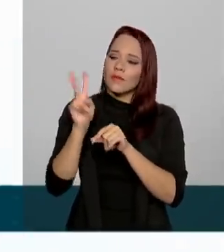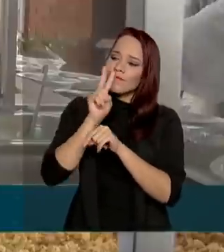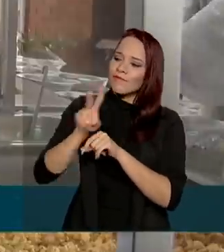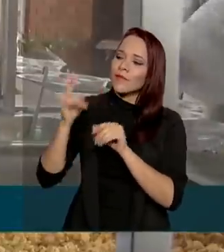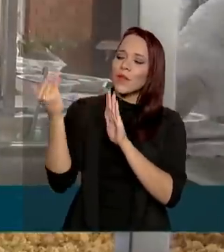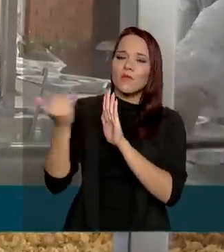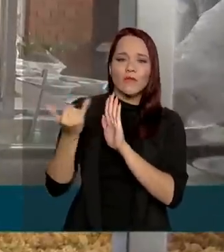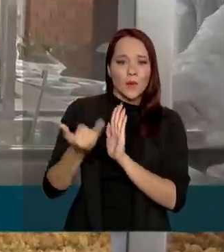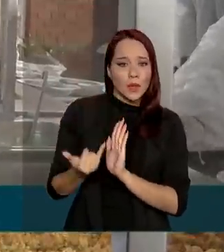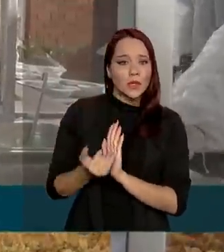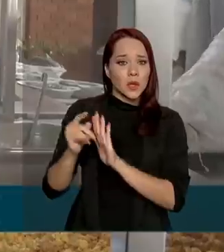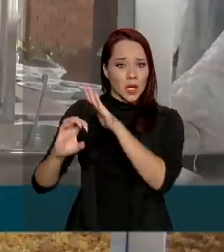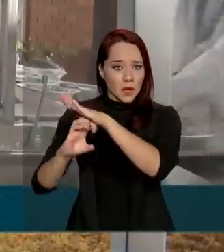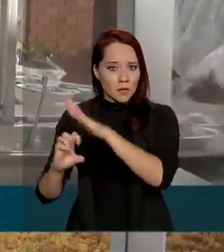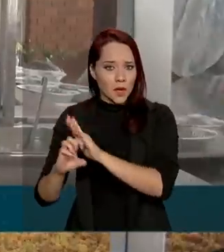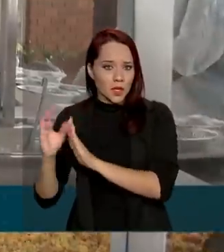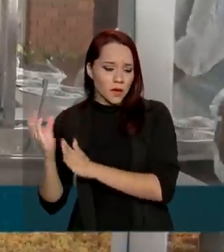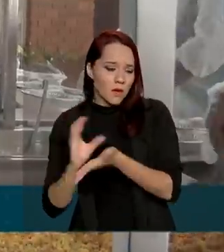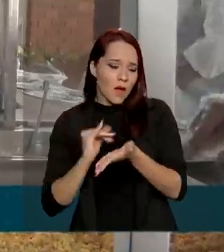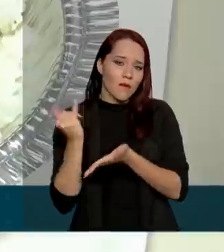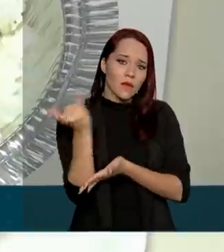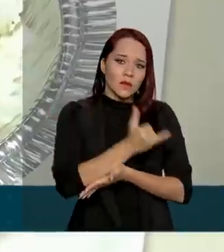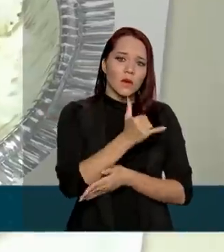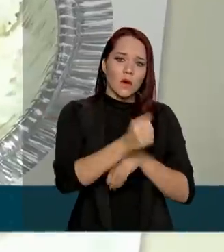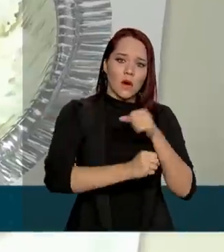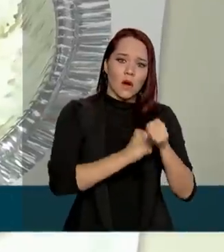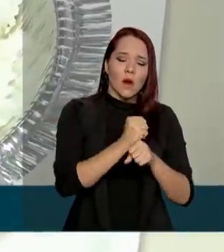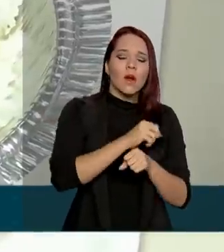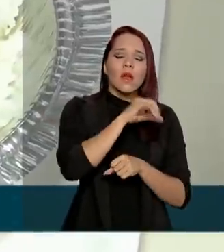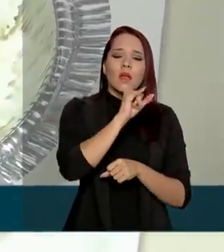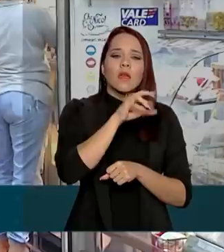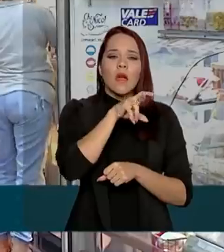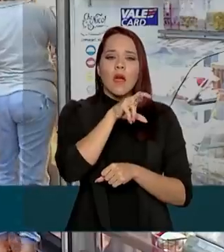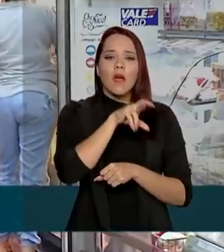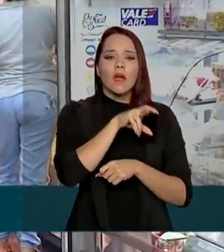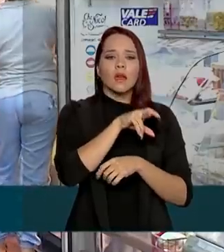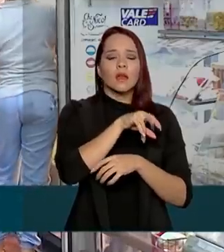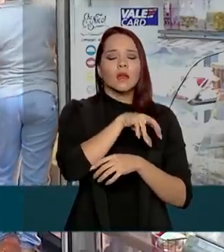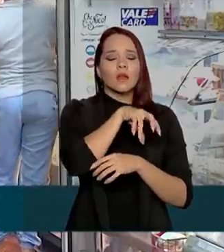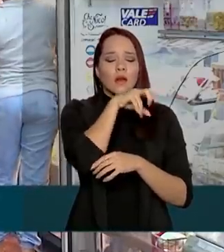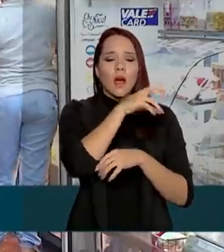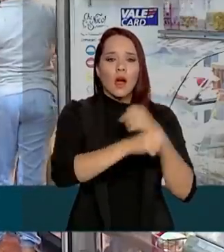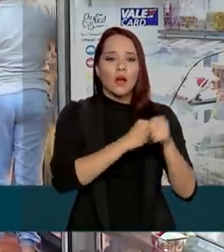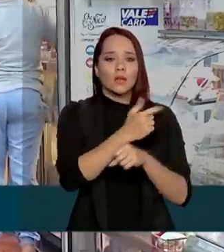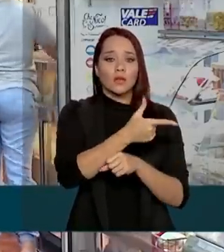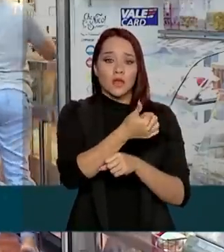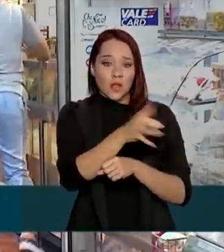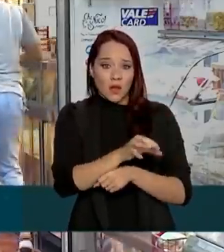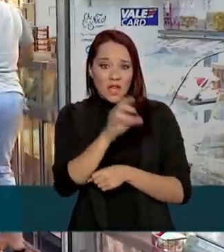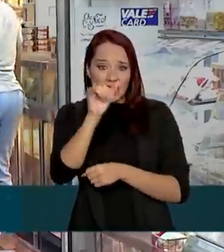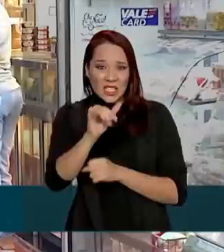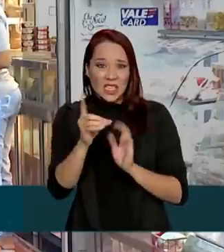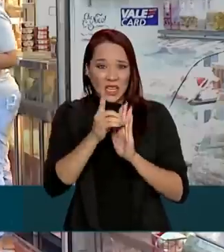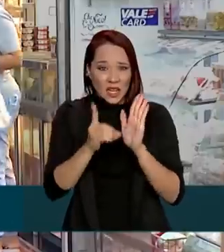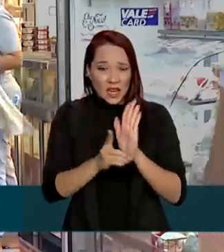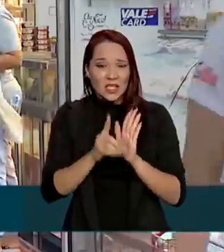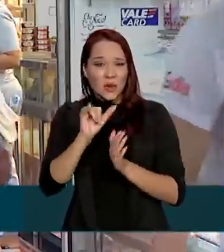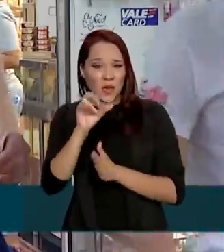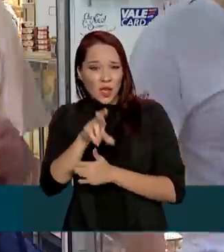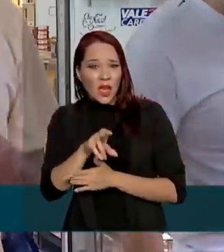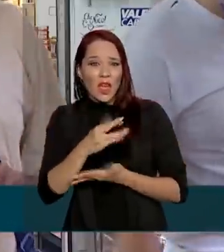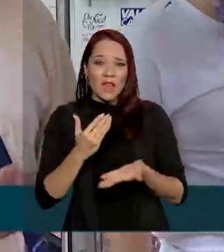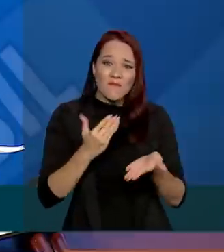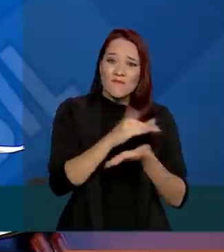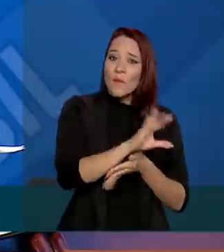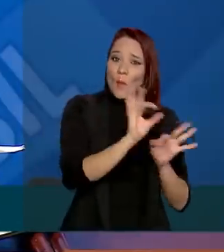prestadas pelas empresas à Receita Federal no ano de 2019. Quem não entregou a declaração não tem direito de receber